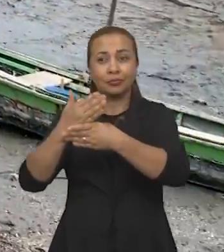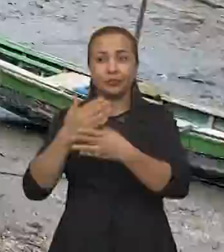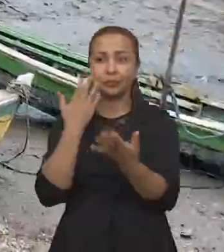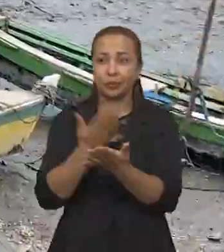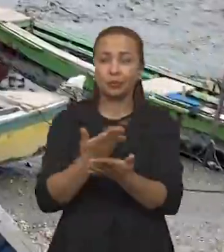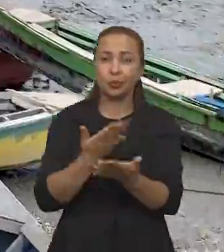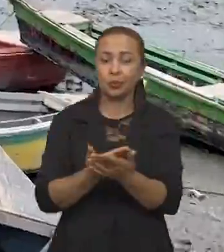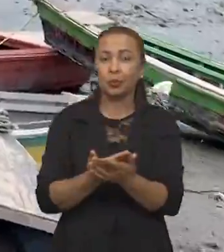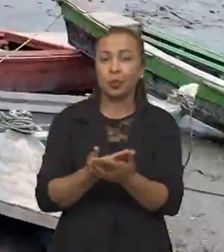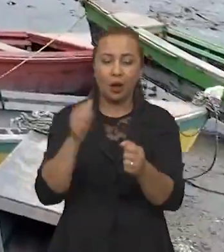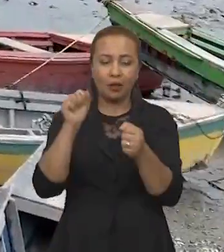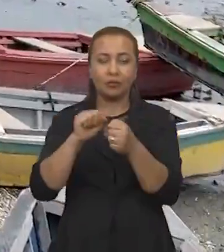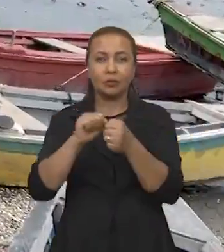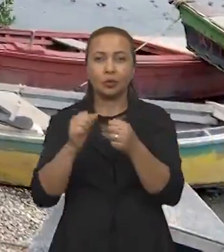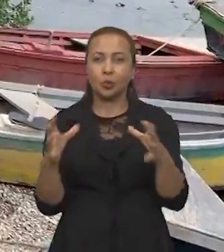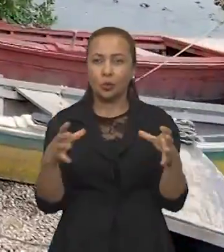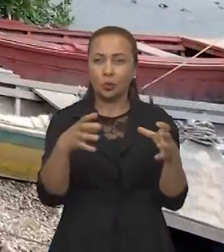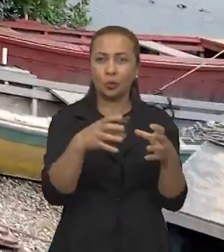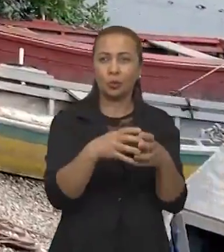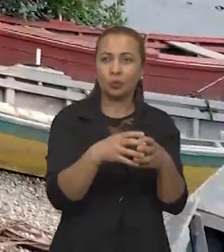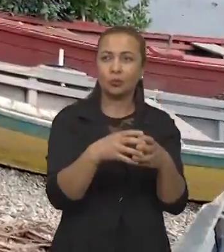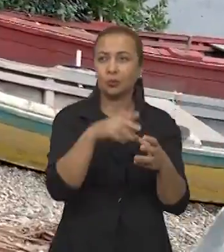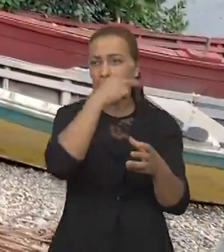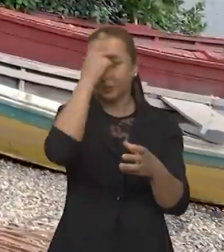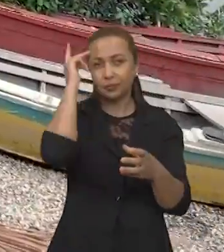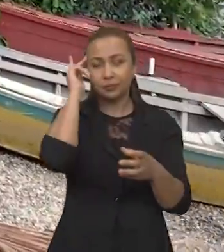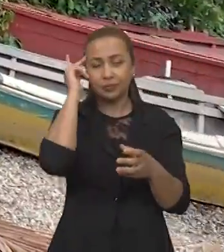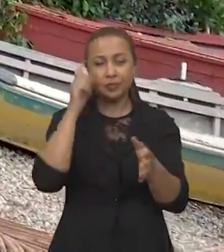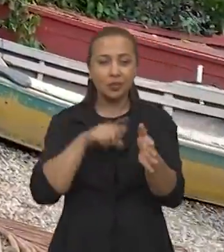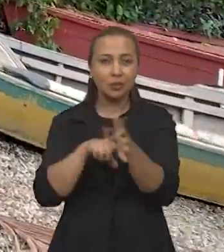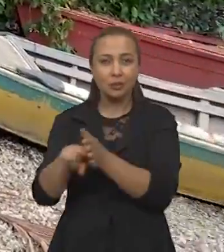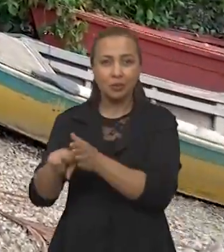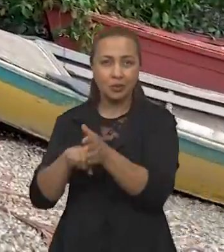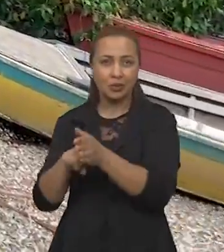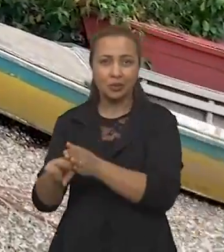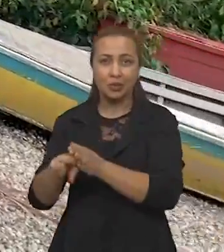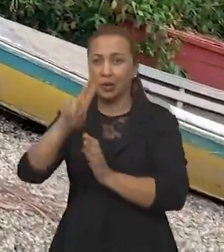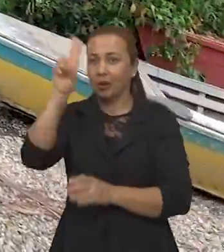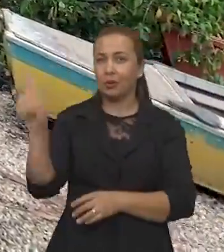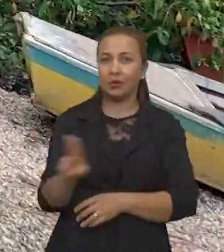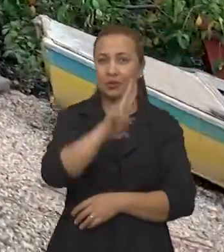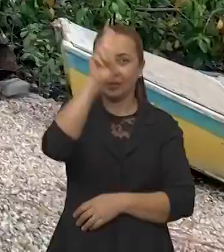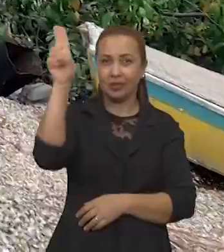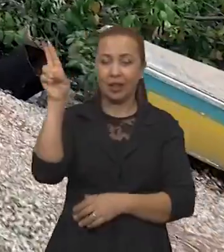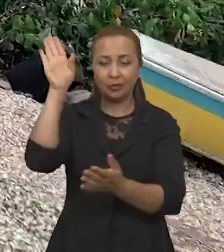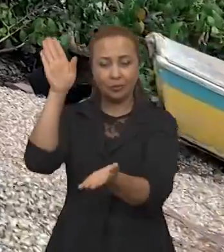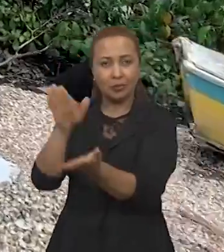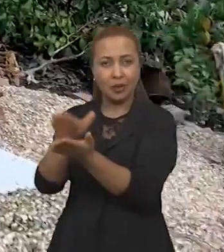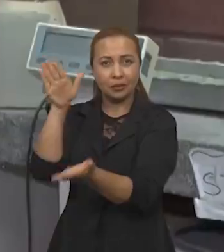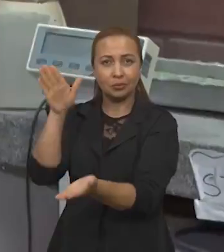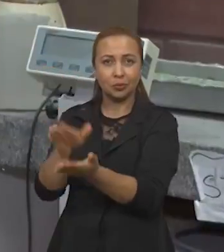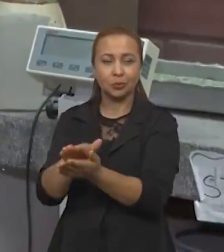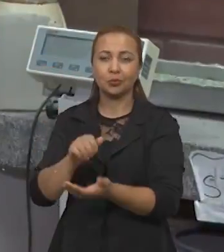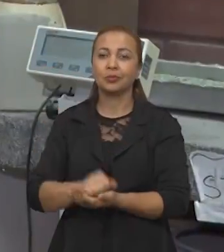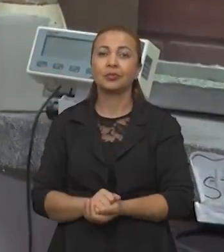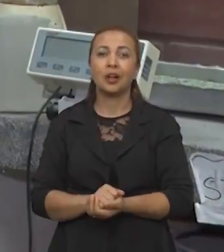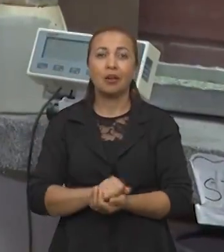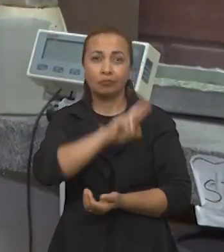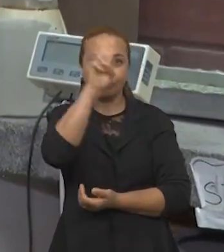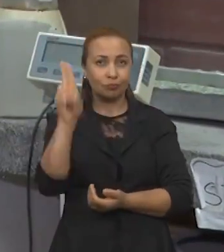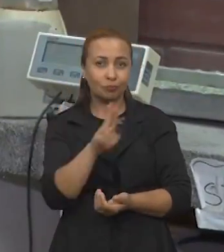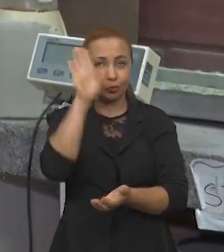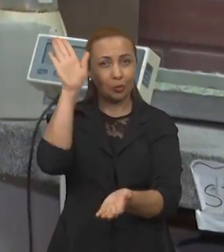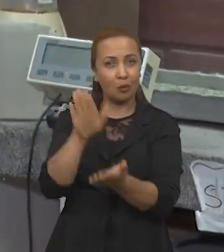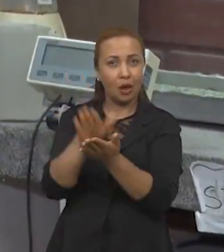na verdade, é um estudo que está sendo feito por um grupo de estudiosos, de pesquisadores da Universidade de Pernambuco. A Universidade de